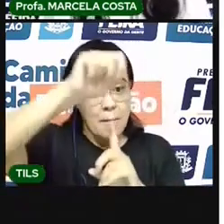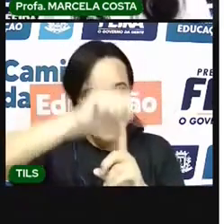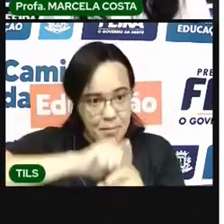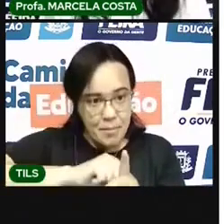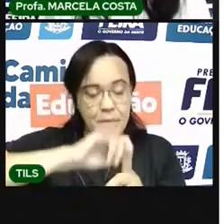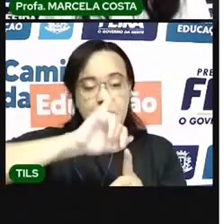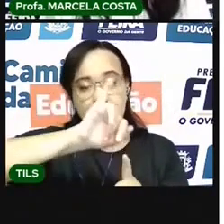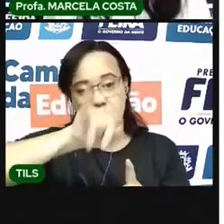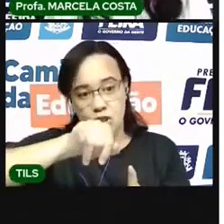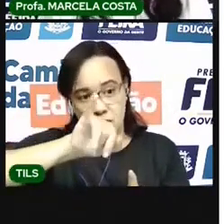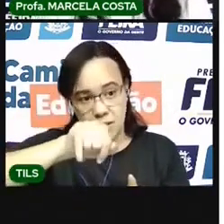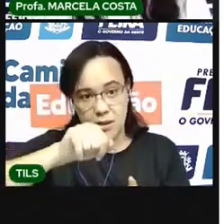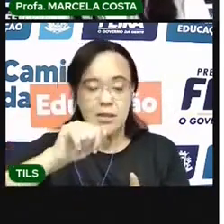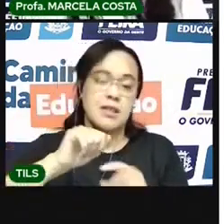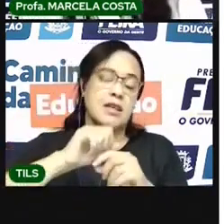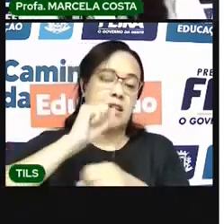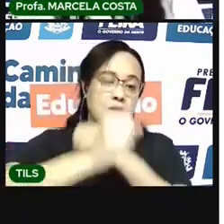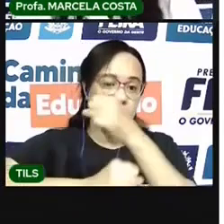2021.